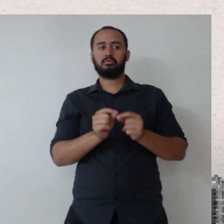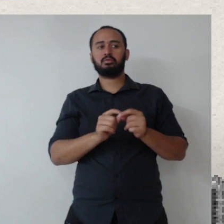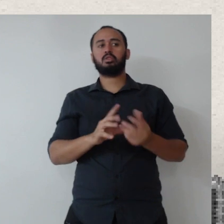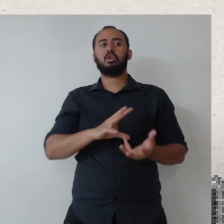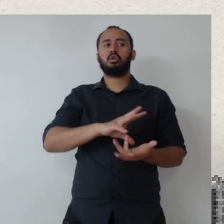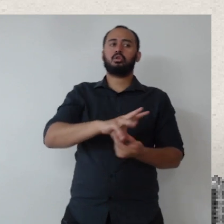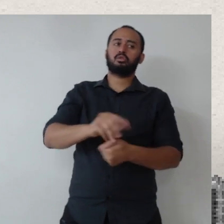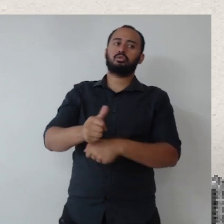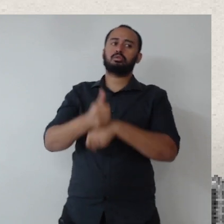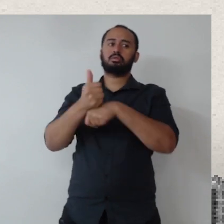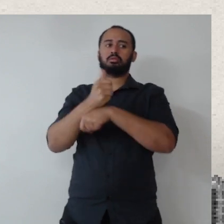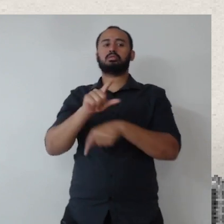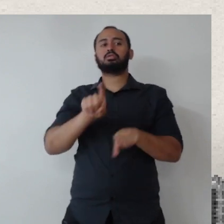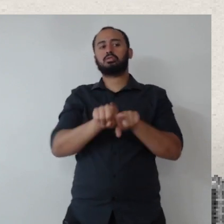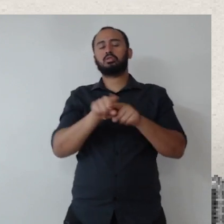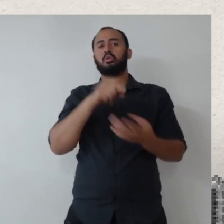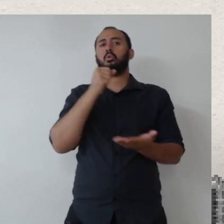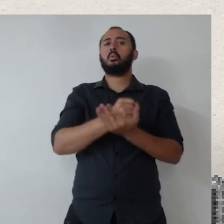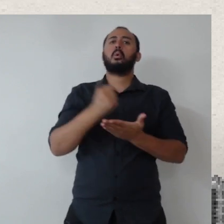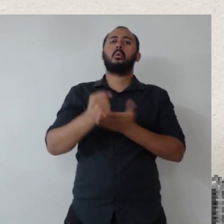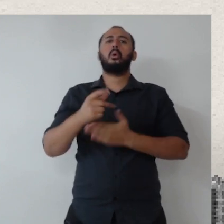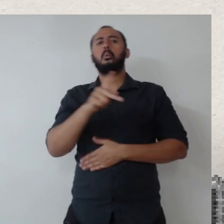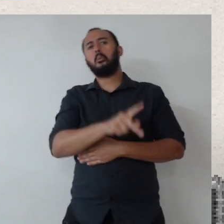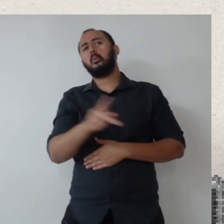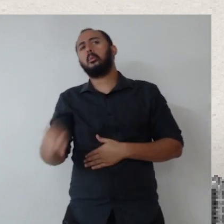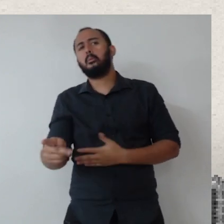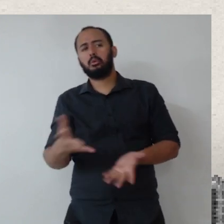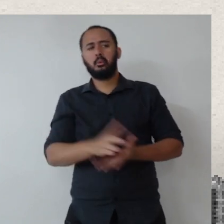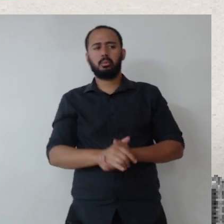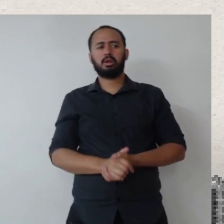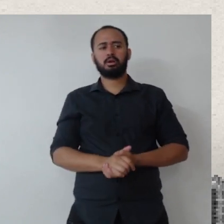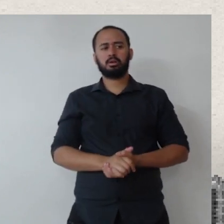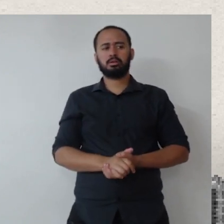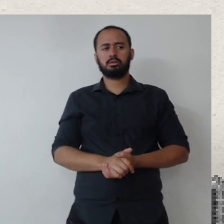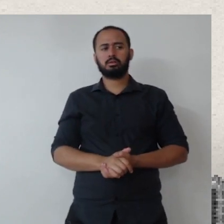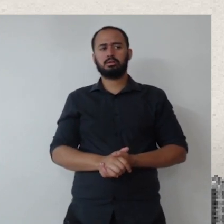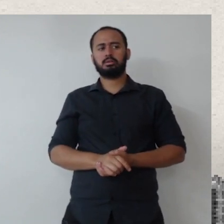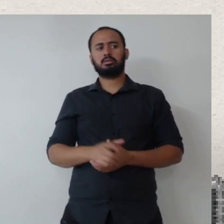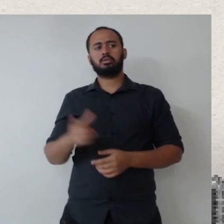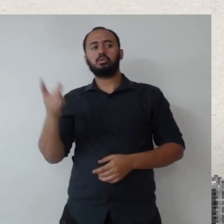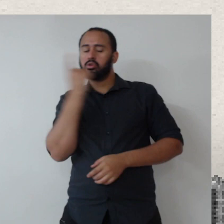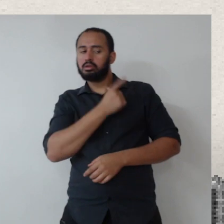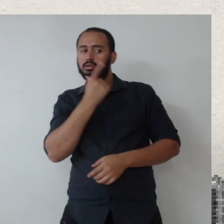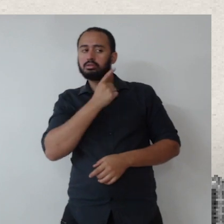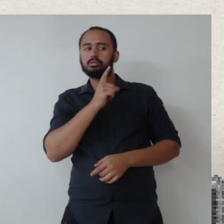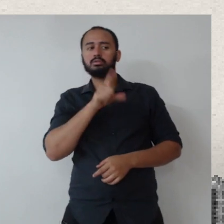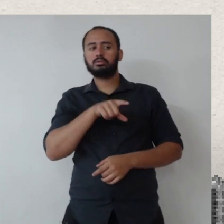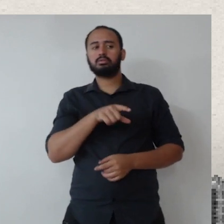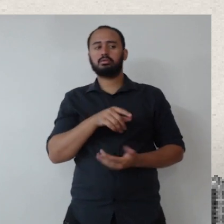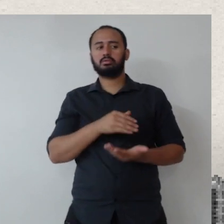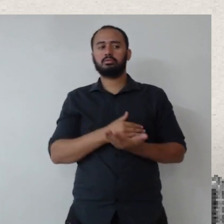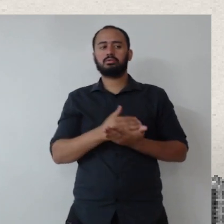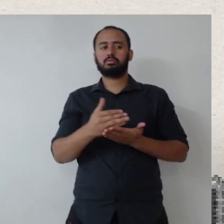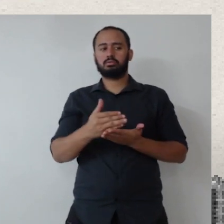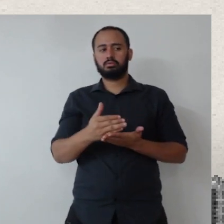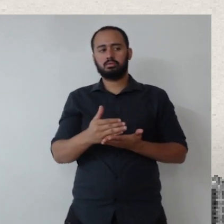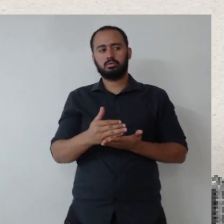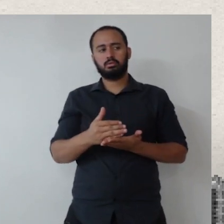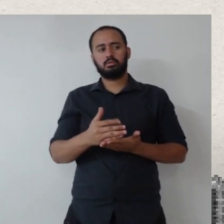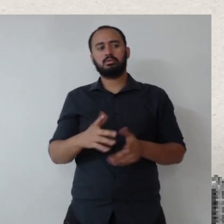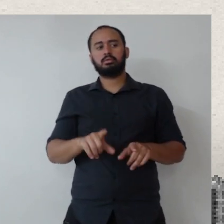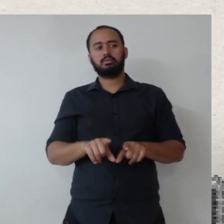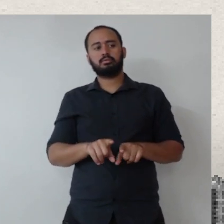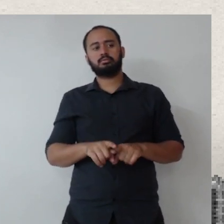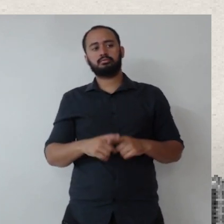sobre sustentabilidade, contratações públicas. Então, isso enriquece muito. A gente consegue achar muita coisa nessas redes também, que não